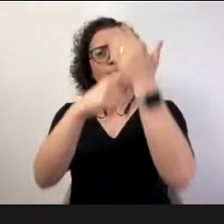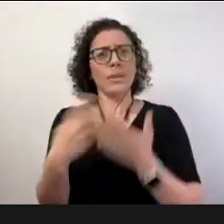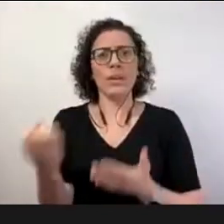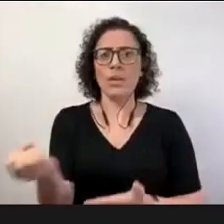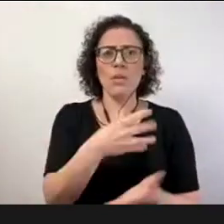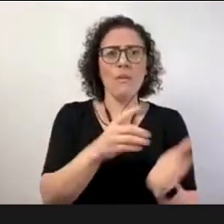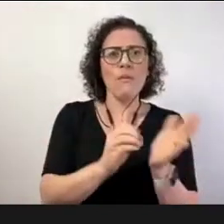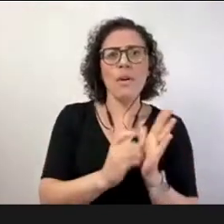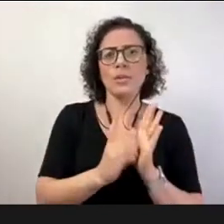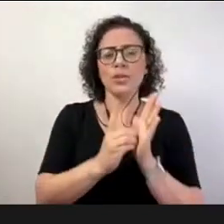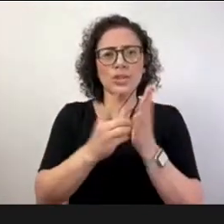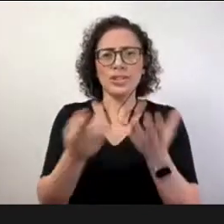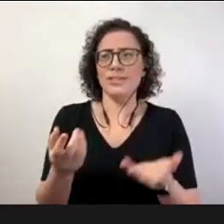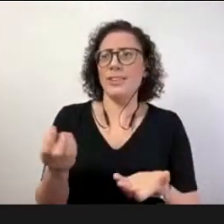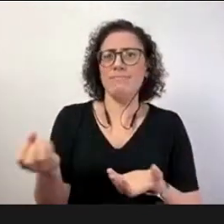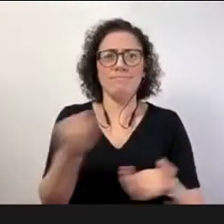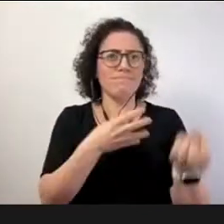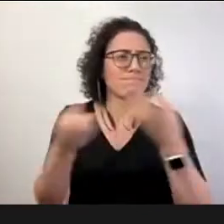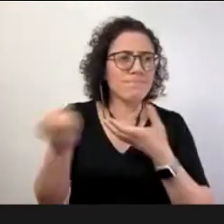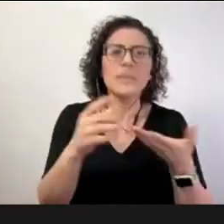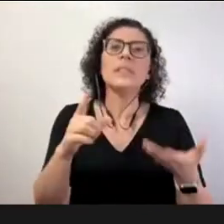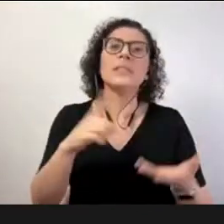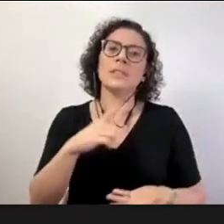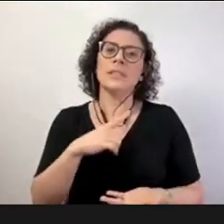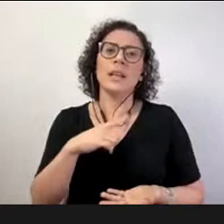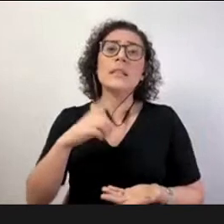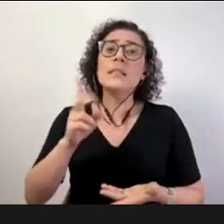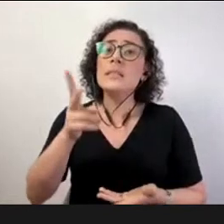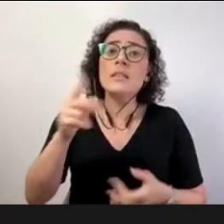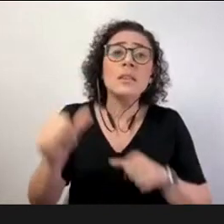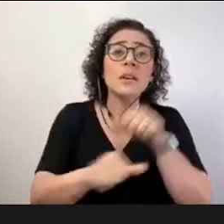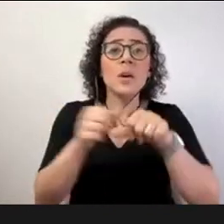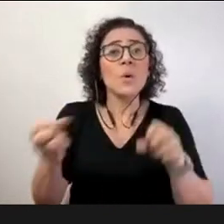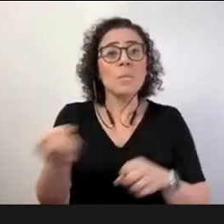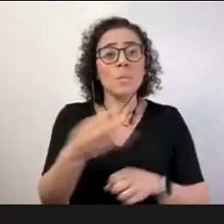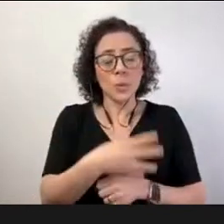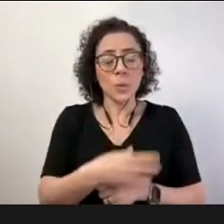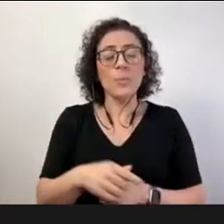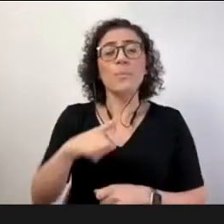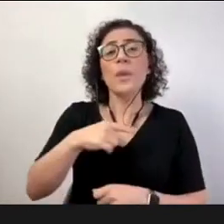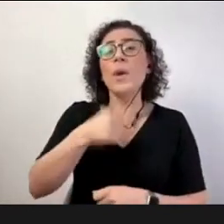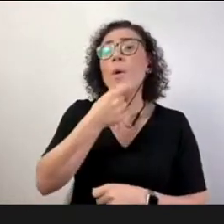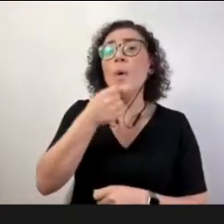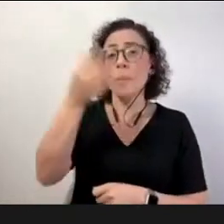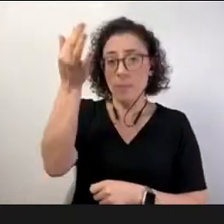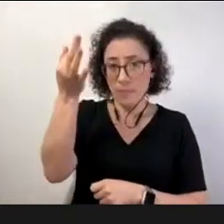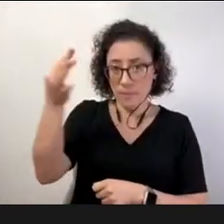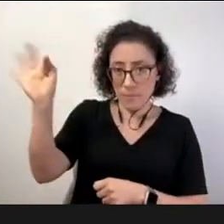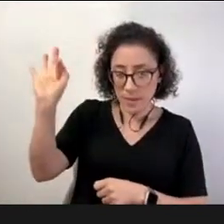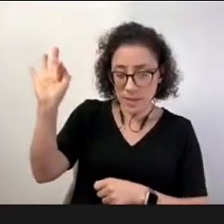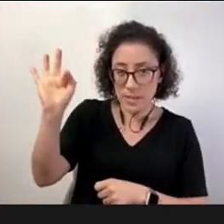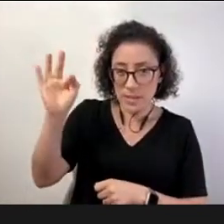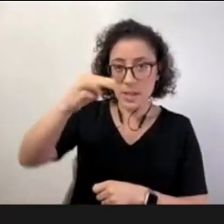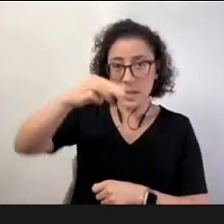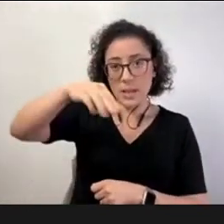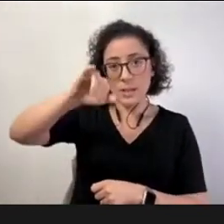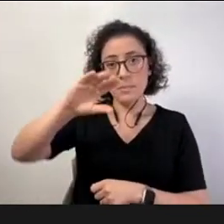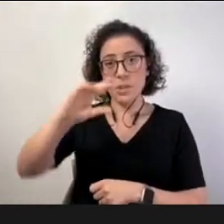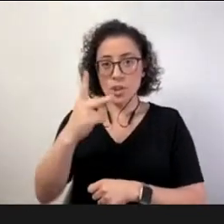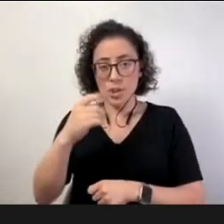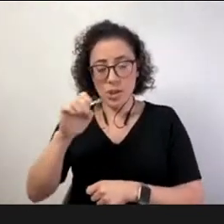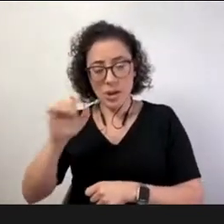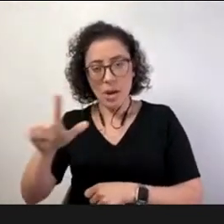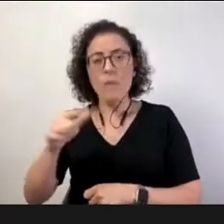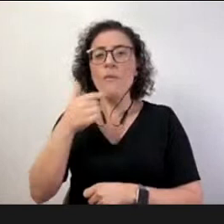revolução o Michel Serre um investigador francês dizia que houve três grandes revoluções no mundo a